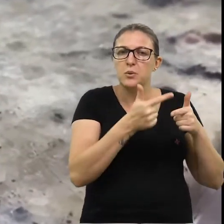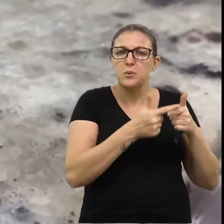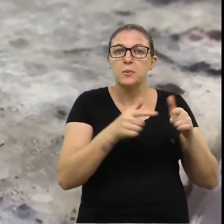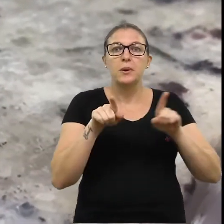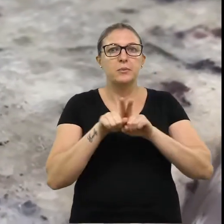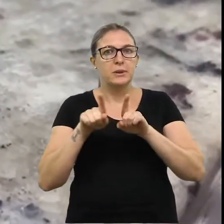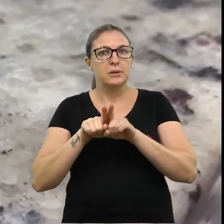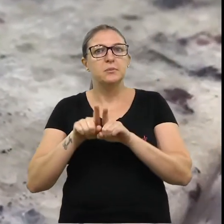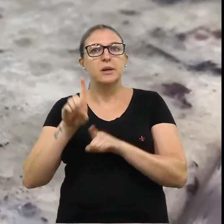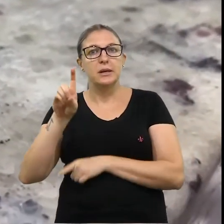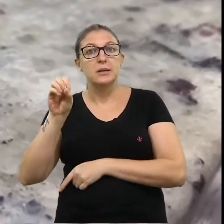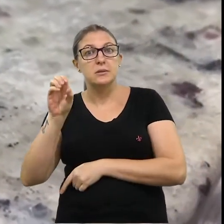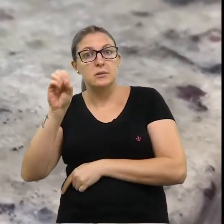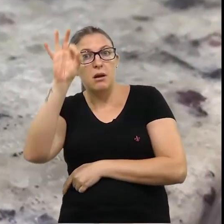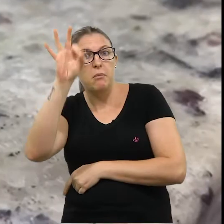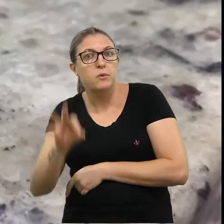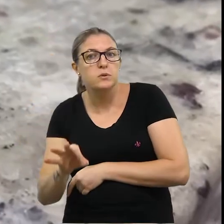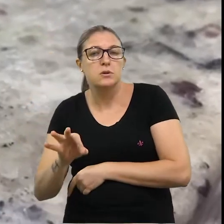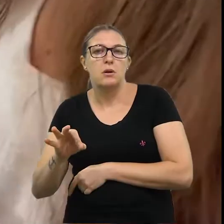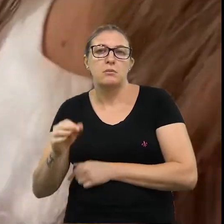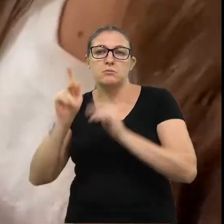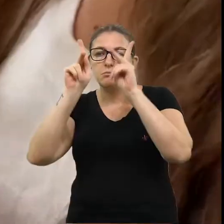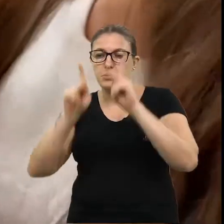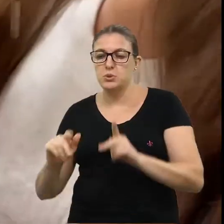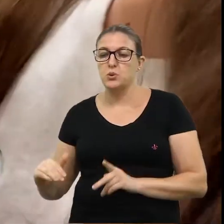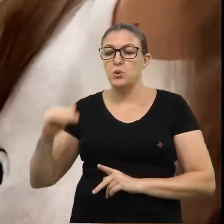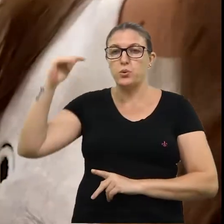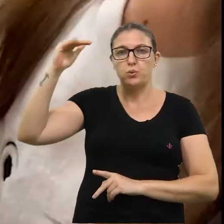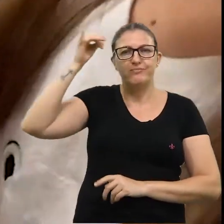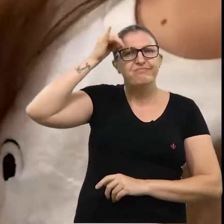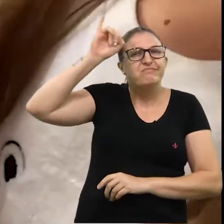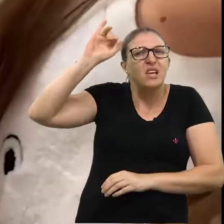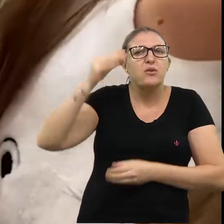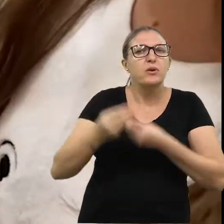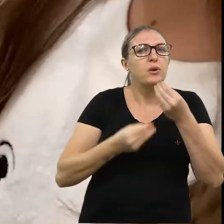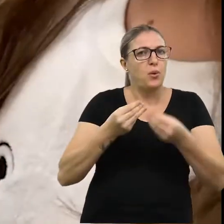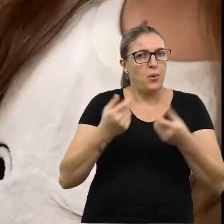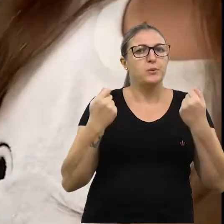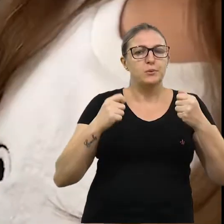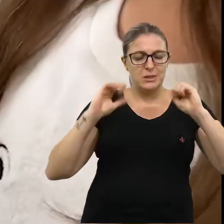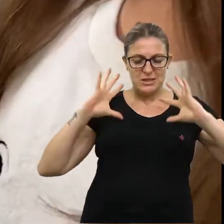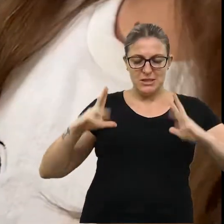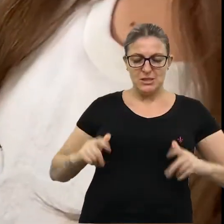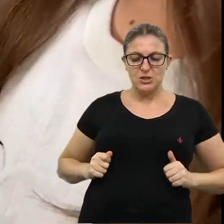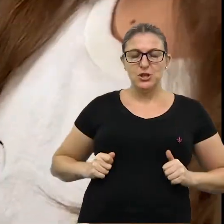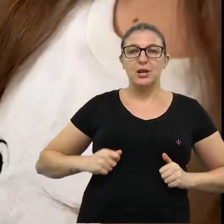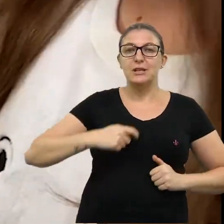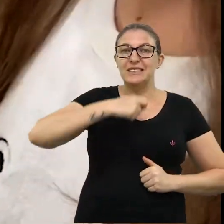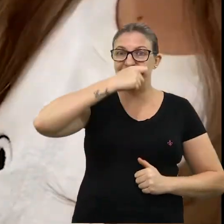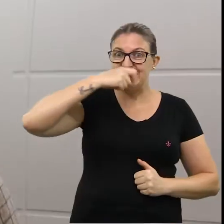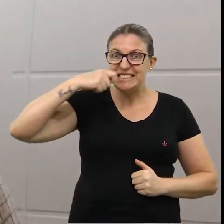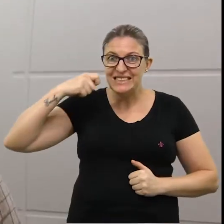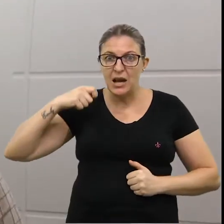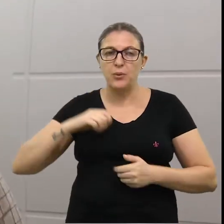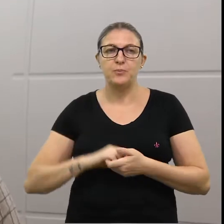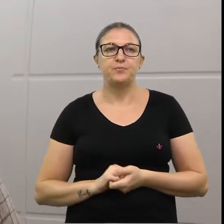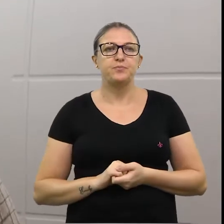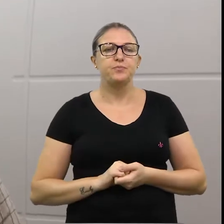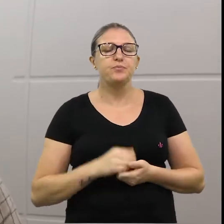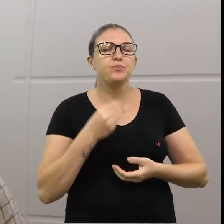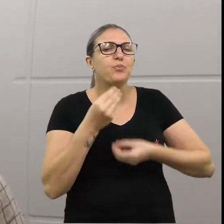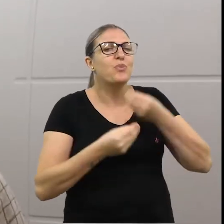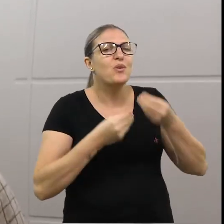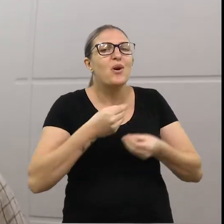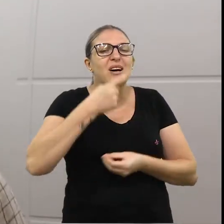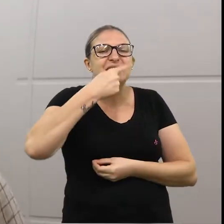atinge quase 100% dos adultos e, para ser evitado, é preciso ter uma boa higiene bucal. A